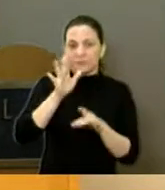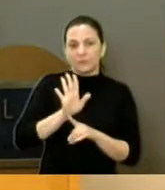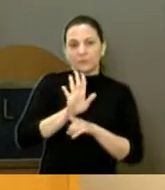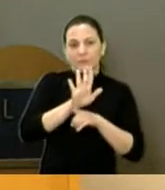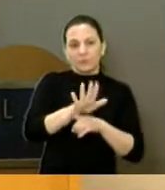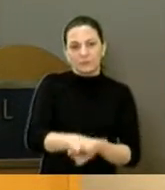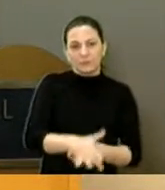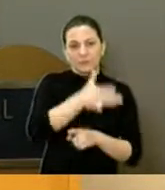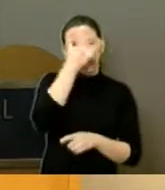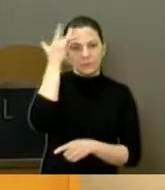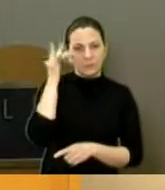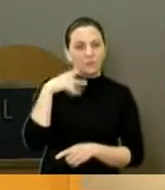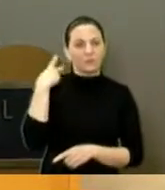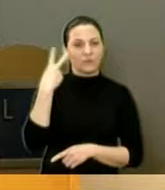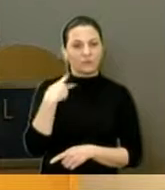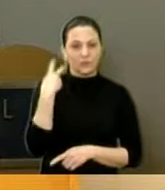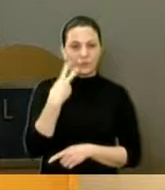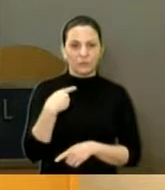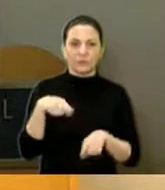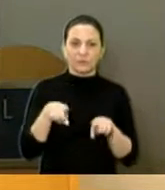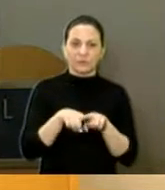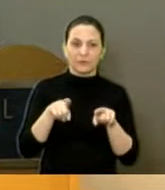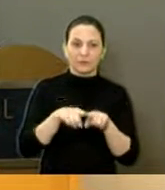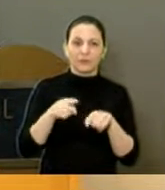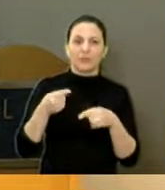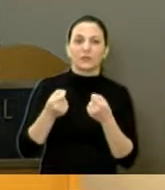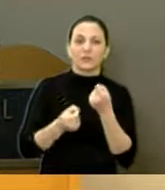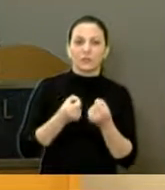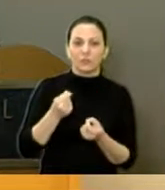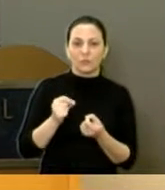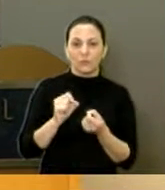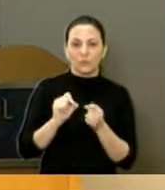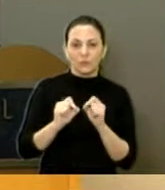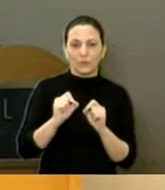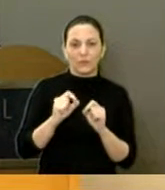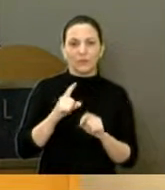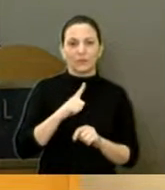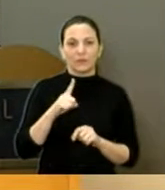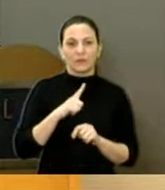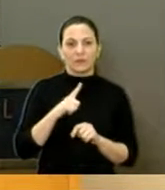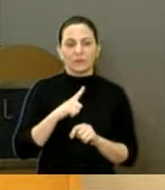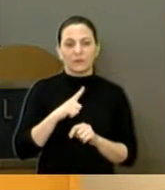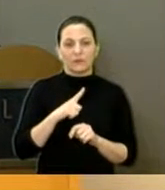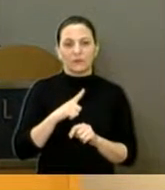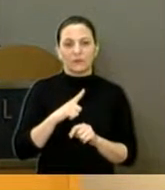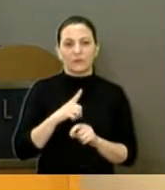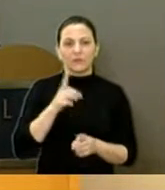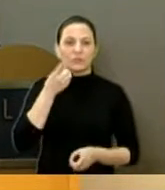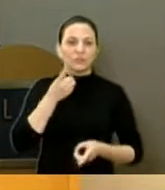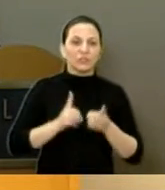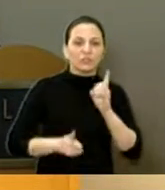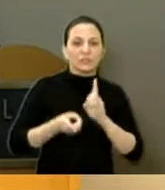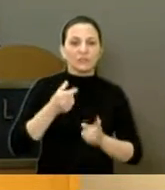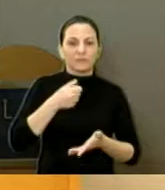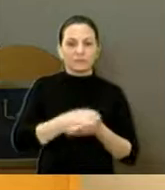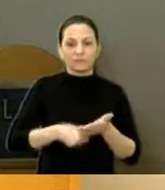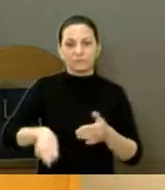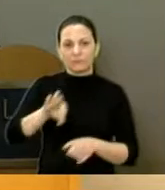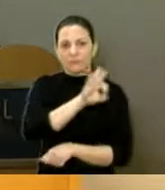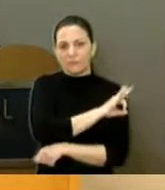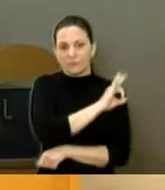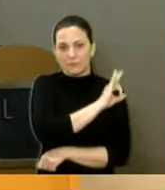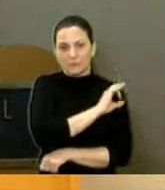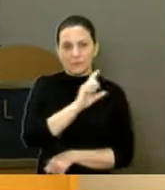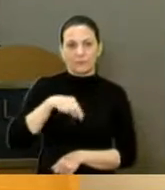e que os vereadores também tratam a causa de forma digna e cobre a prefeitura. Inclusive,